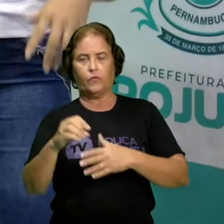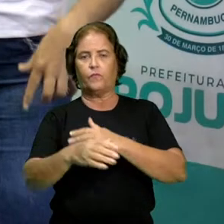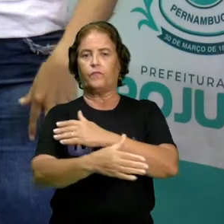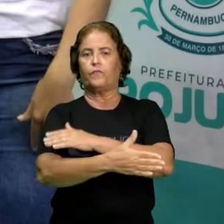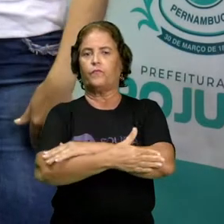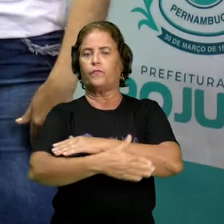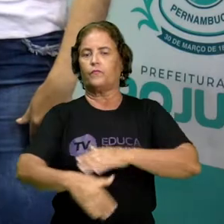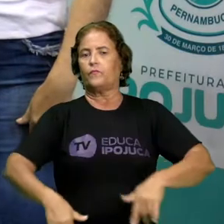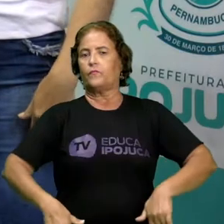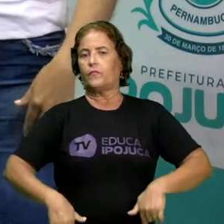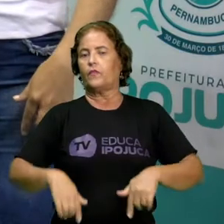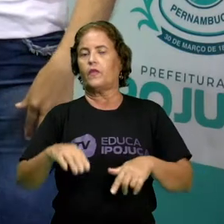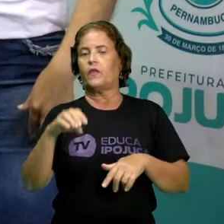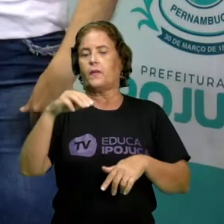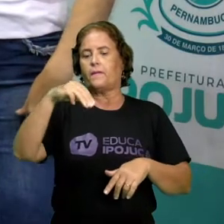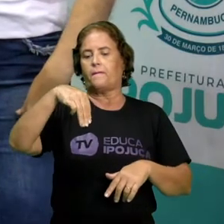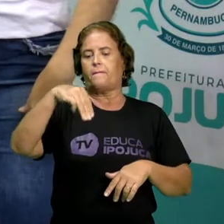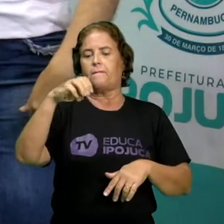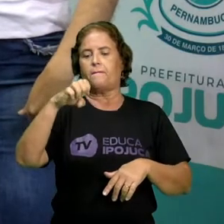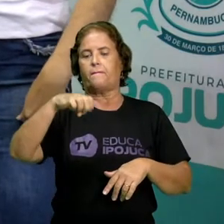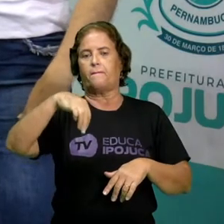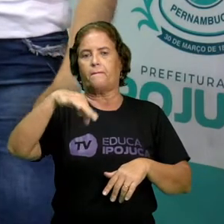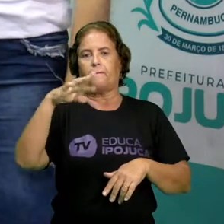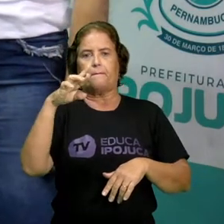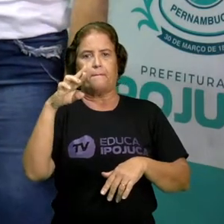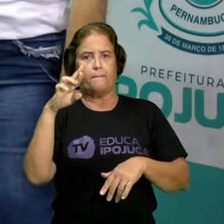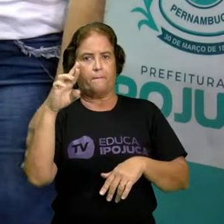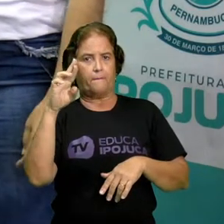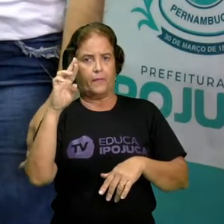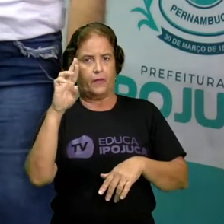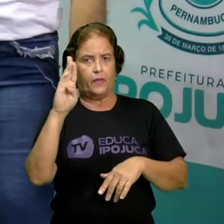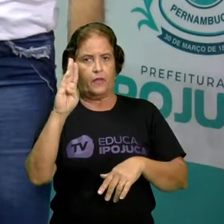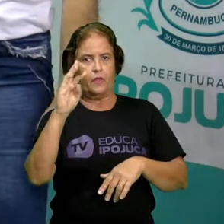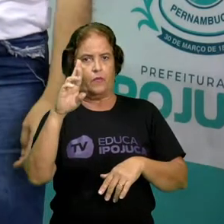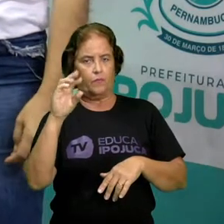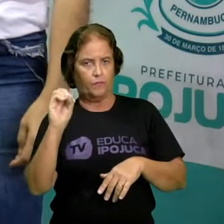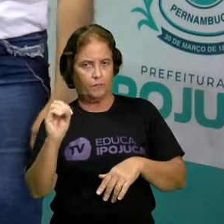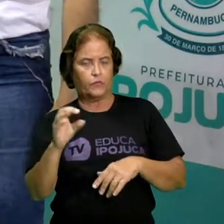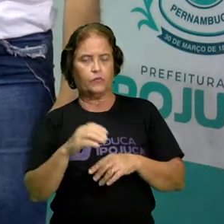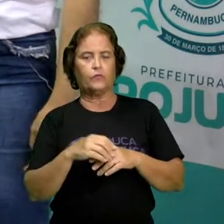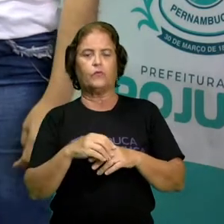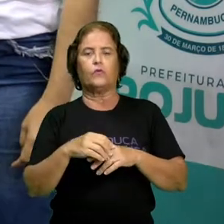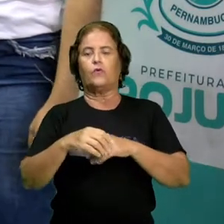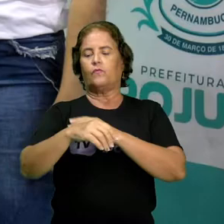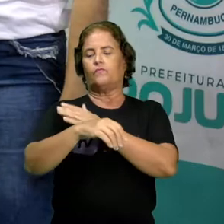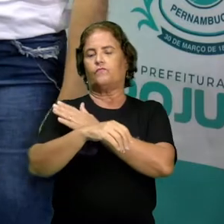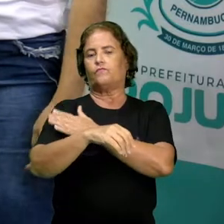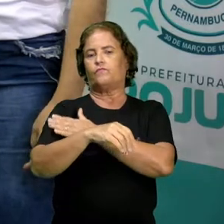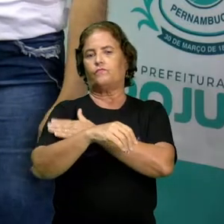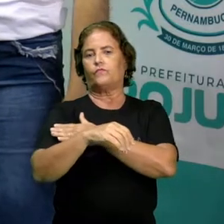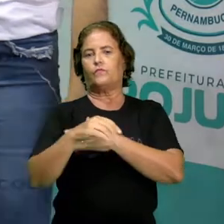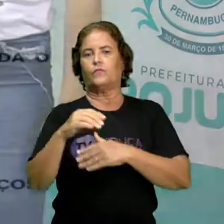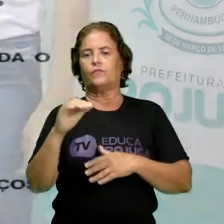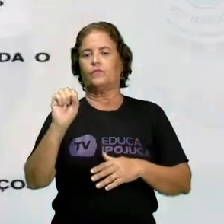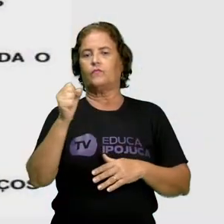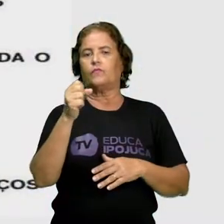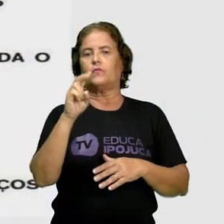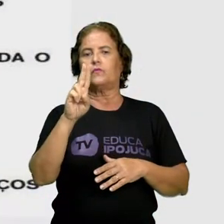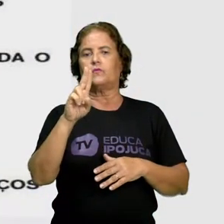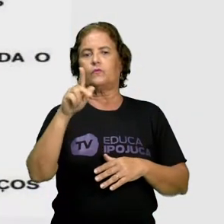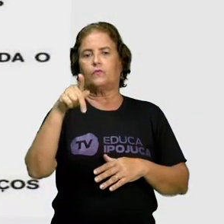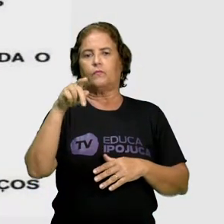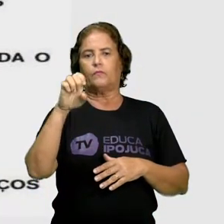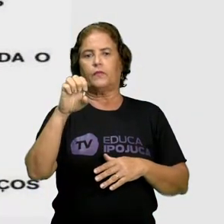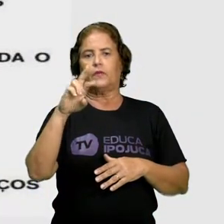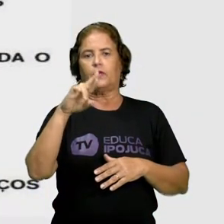membros inferiores, que são as nossas pernas. Então, observem agora, nós temos